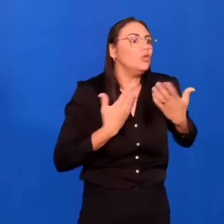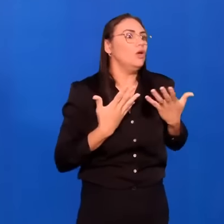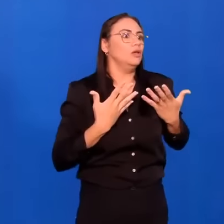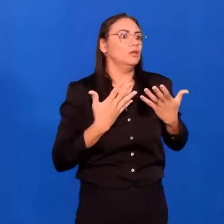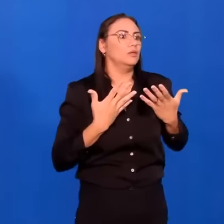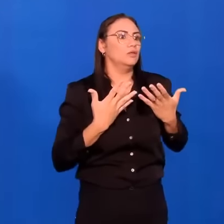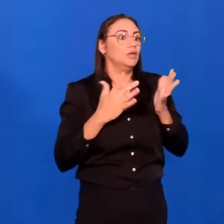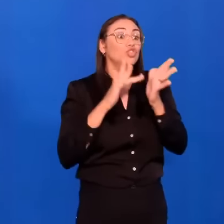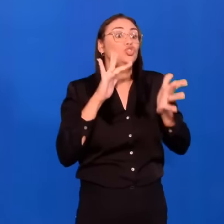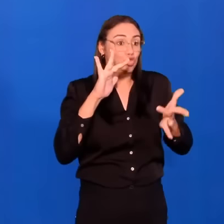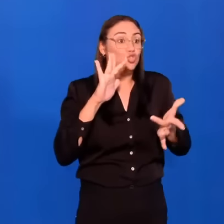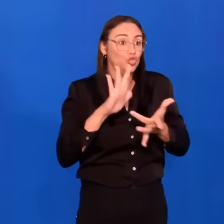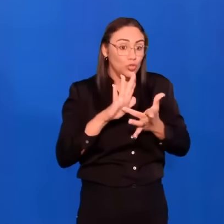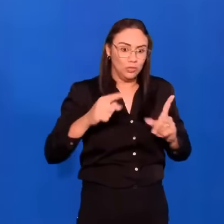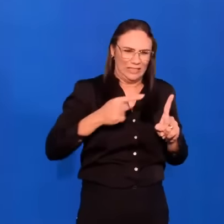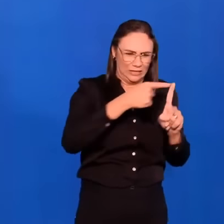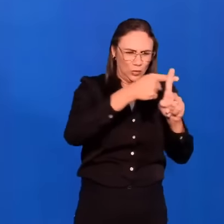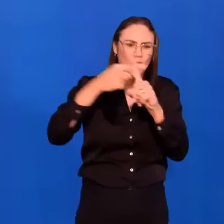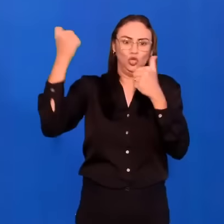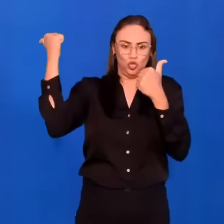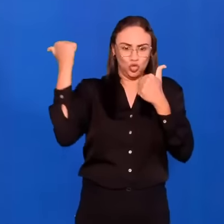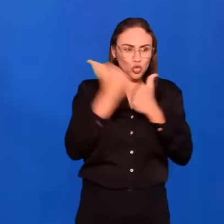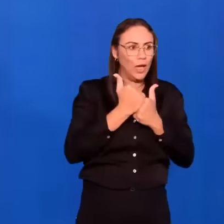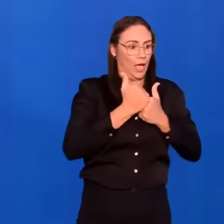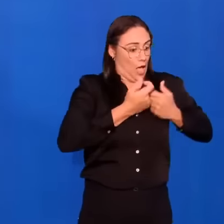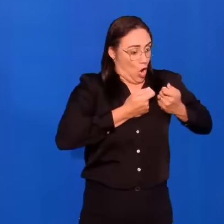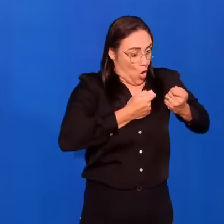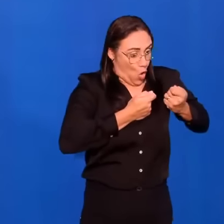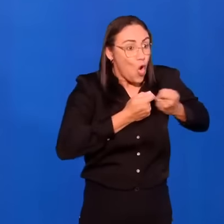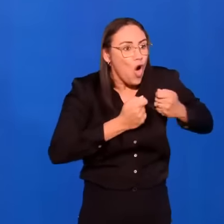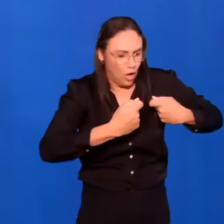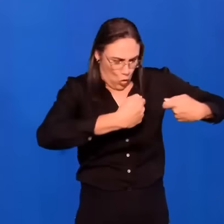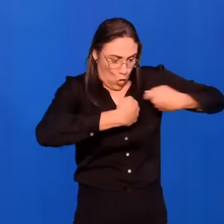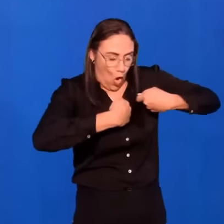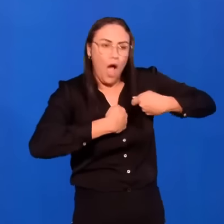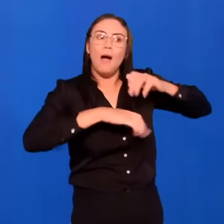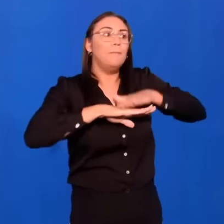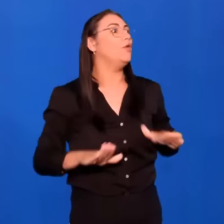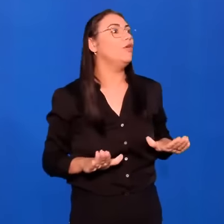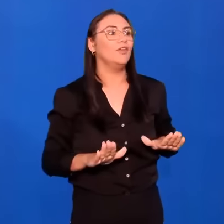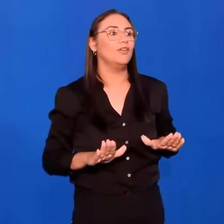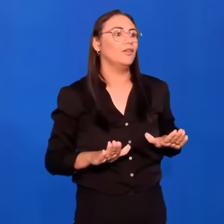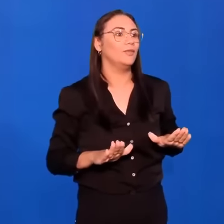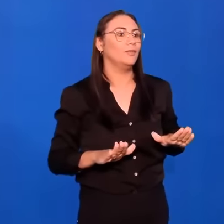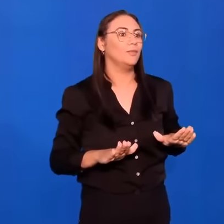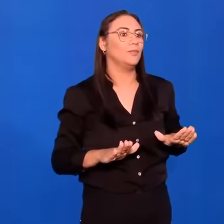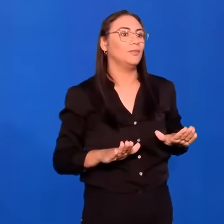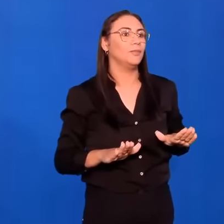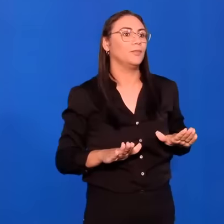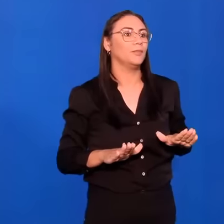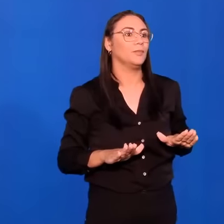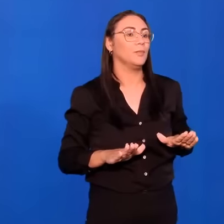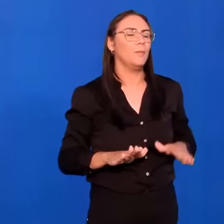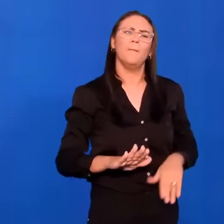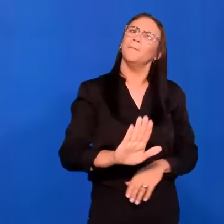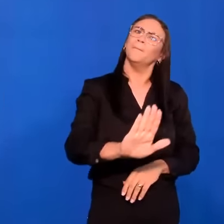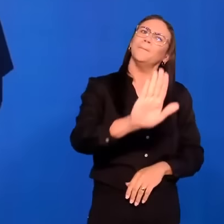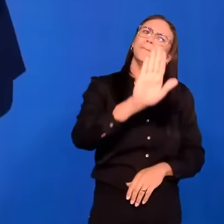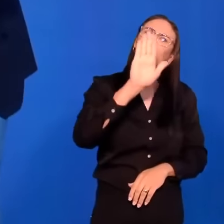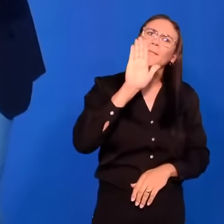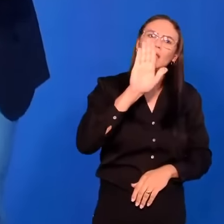Nesse sentido, no propósito de Deus que nos chamou. Não inclui a imoralidade